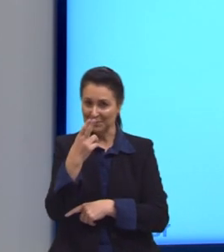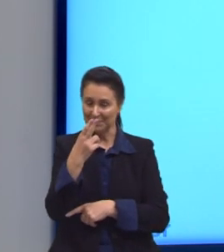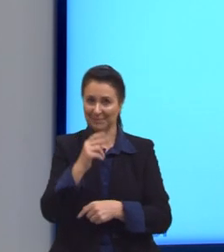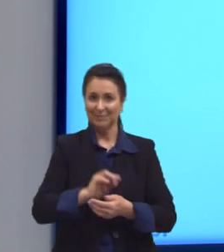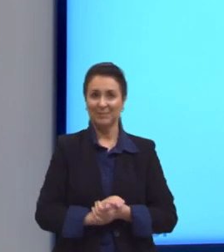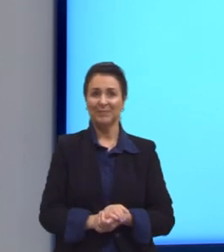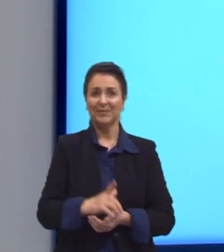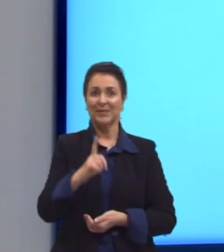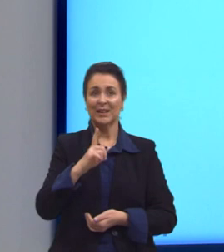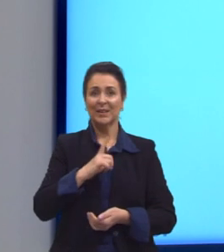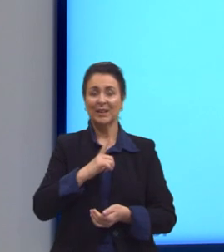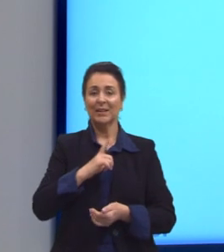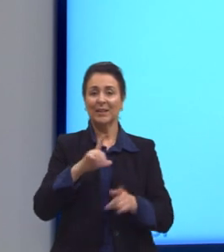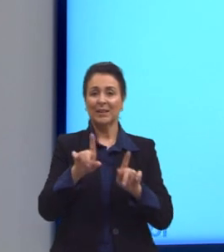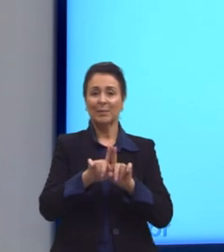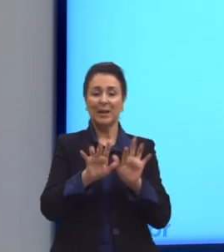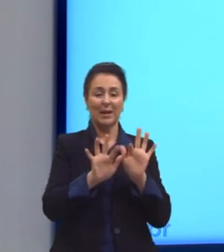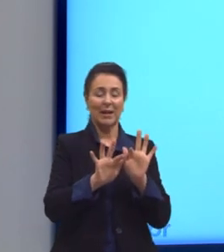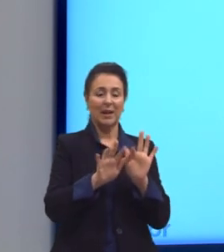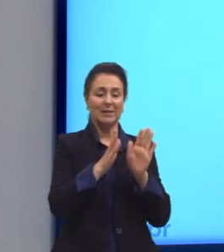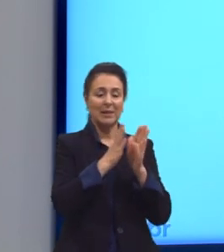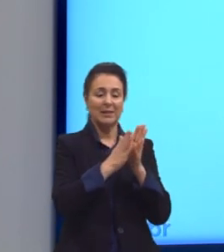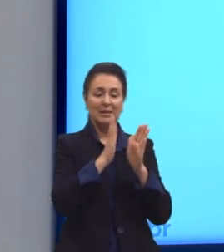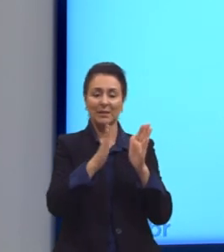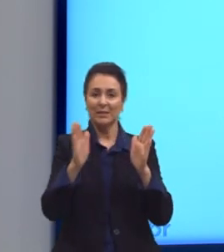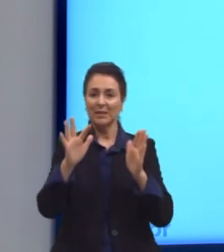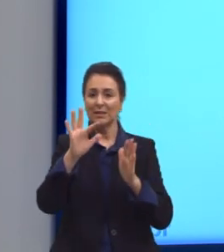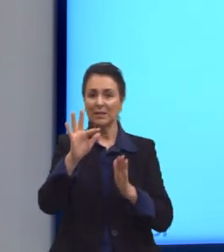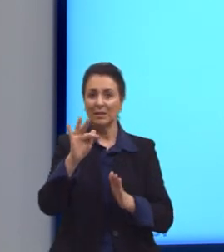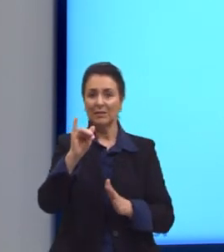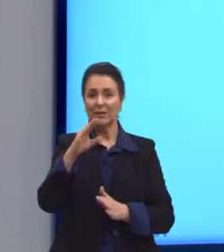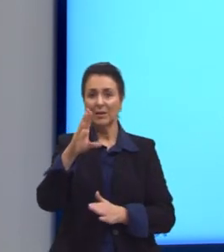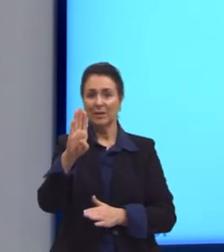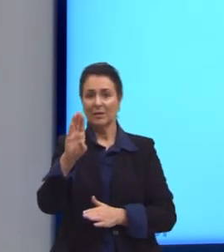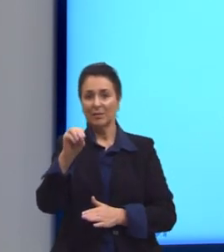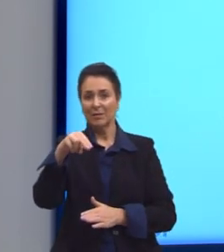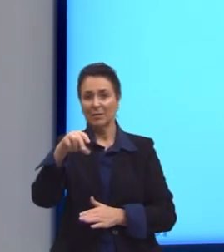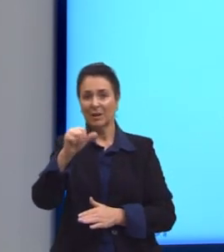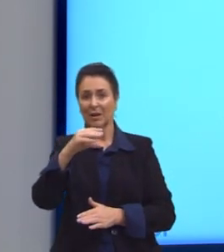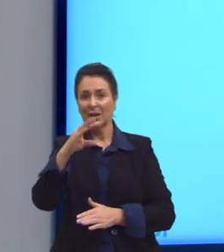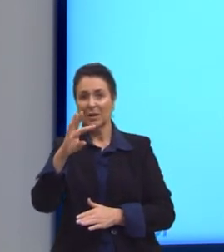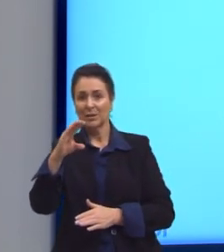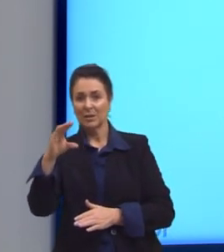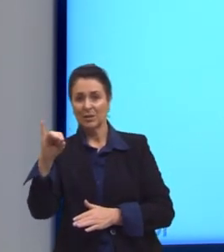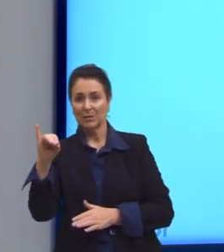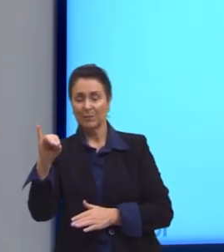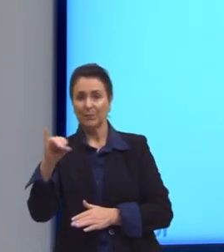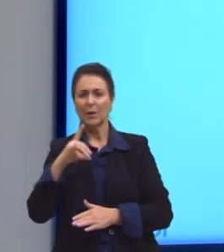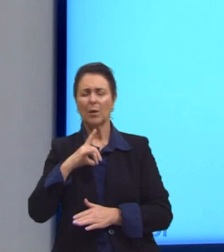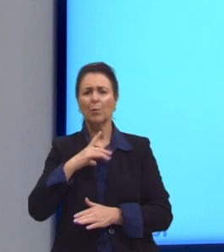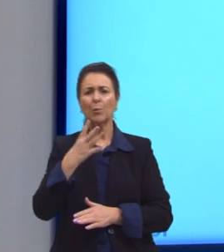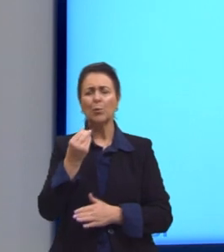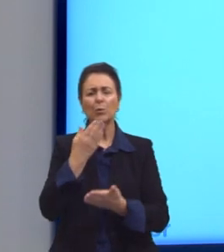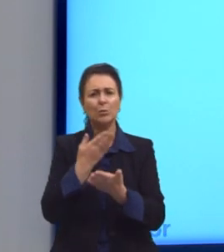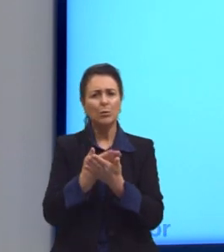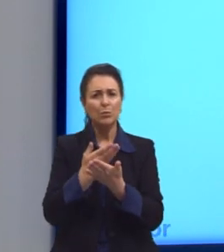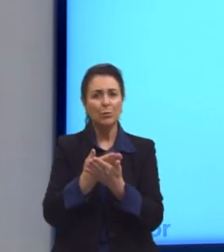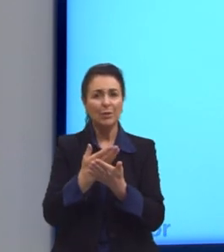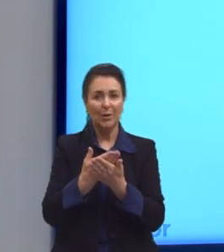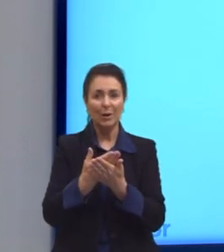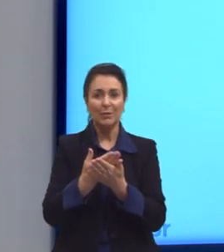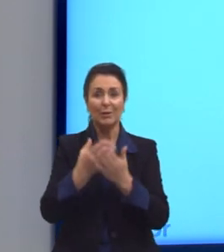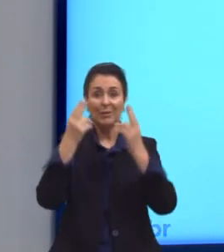Nós temos, então, a nossa sequência de Fibonacci, após ser explorada por muitos estudiosos